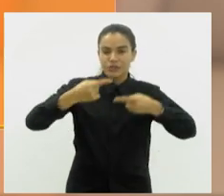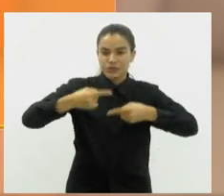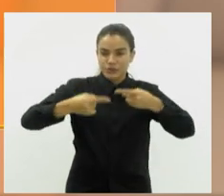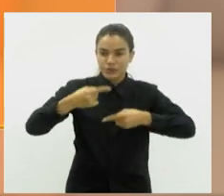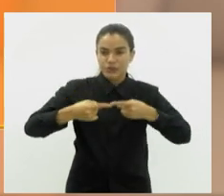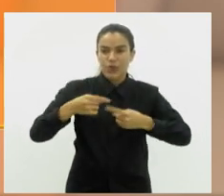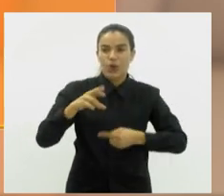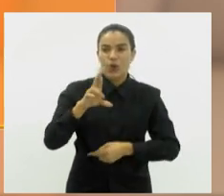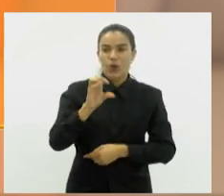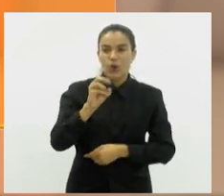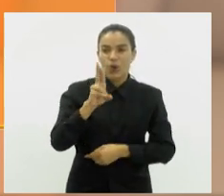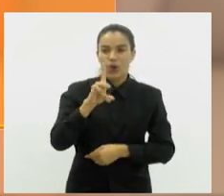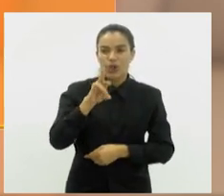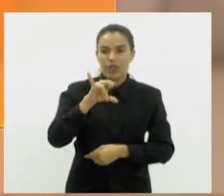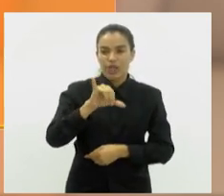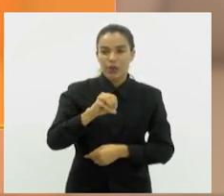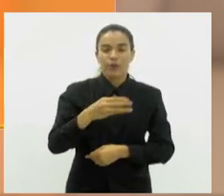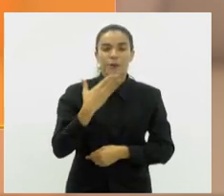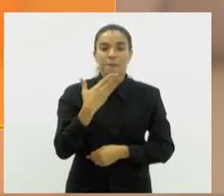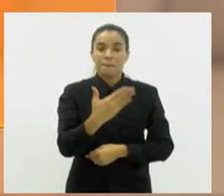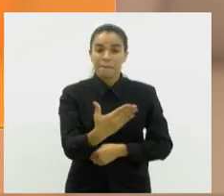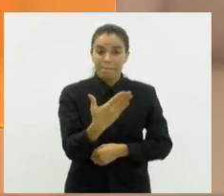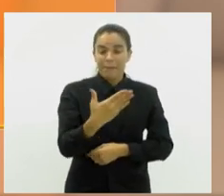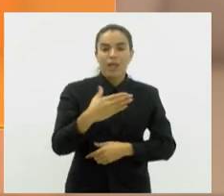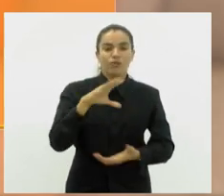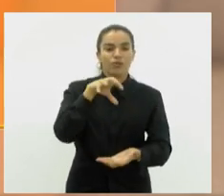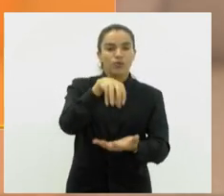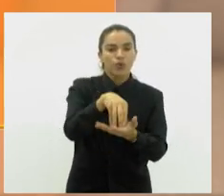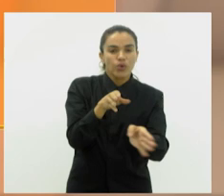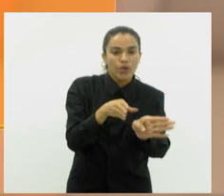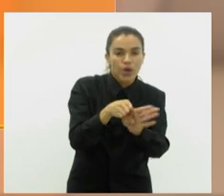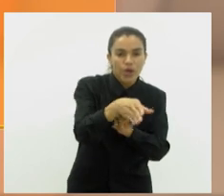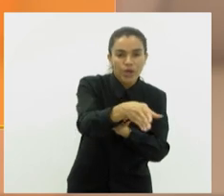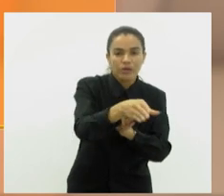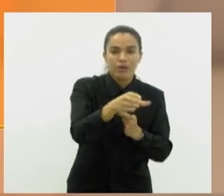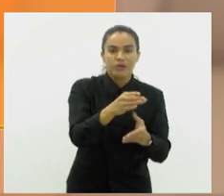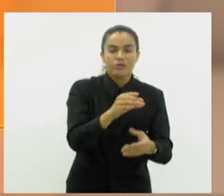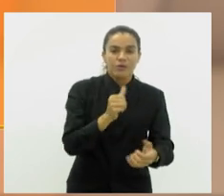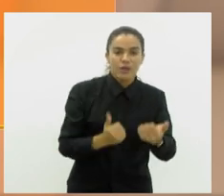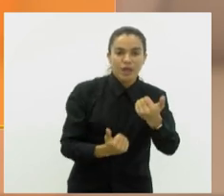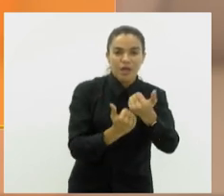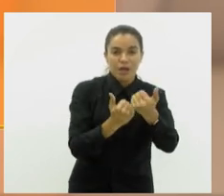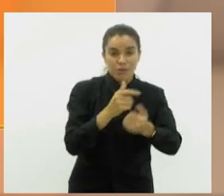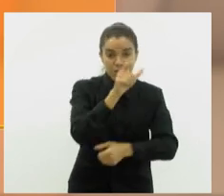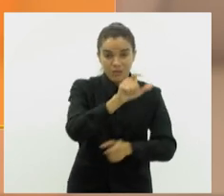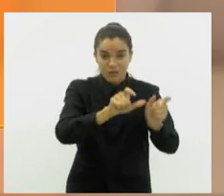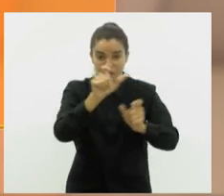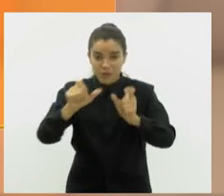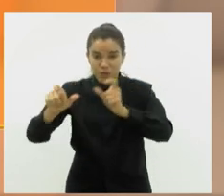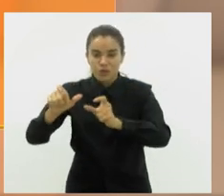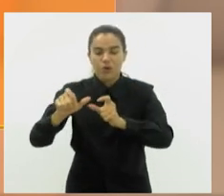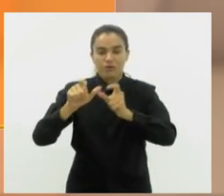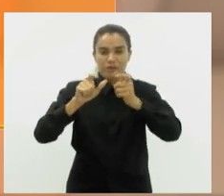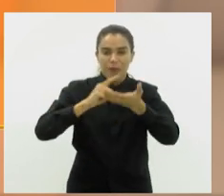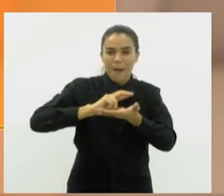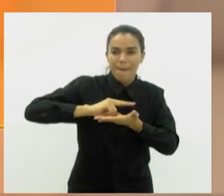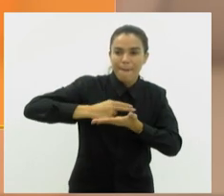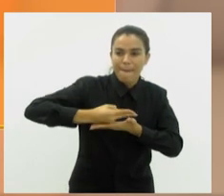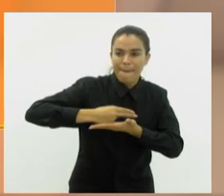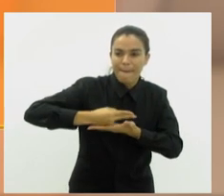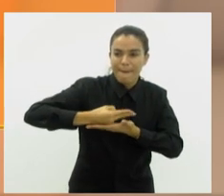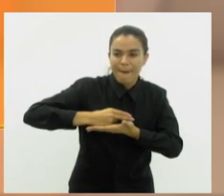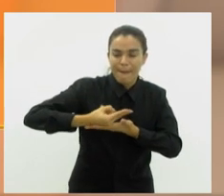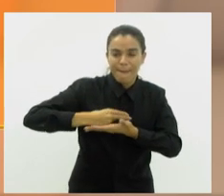deputado Rodrigo Amorim, que pede a criação do Núcleo de Orientação e Apoio aos Pacientes Portadores de Epilepsia.